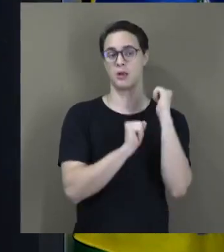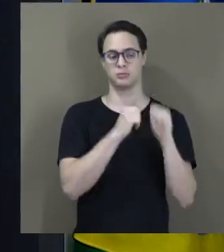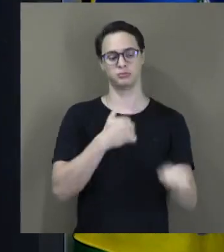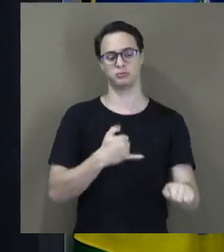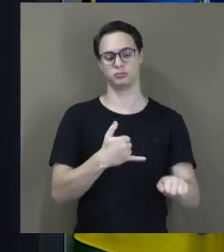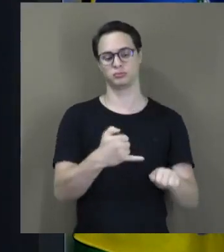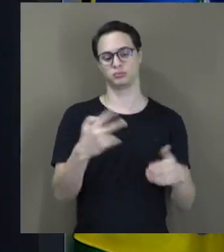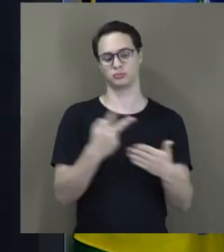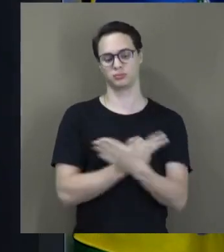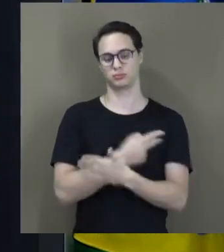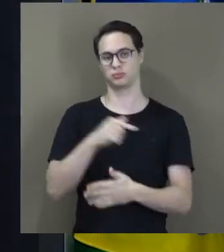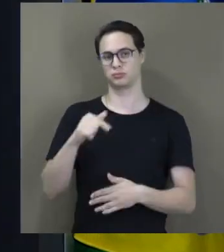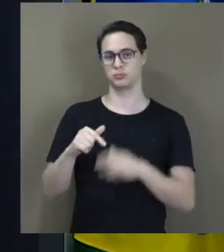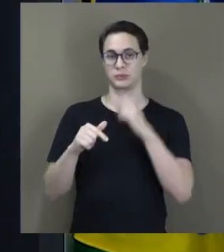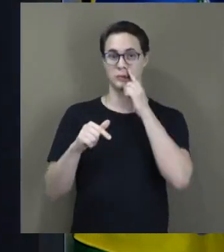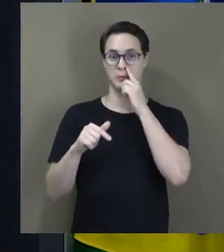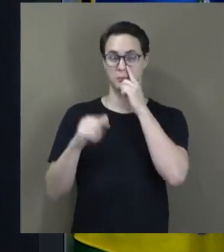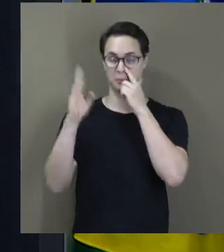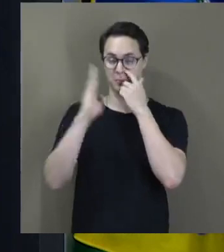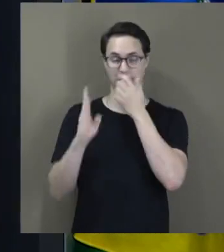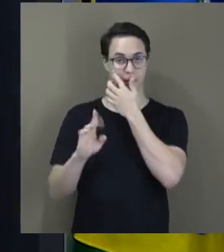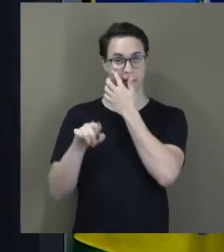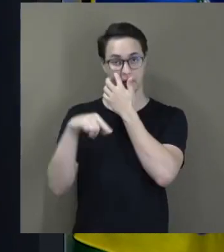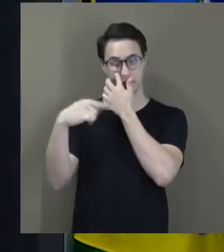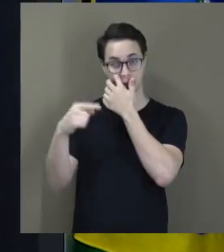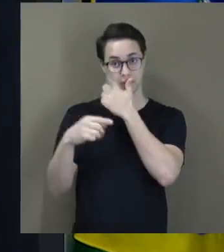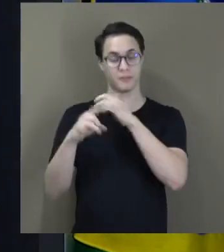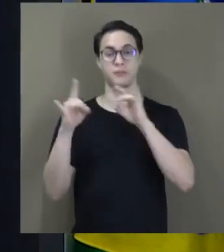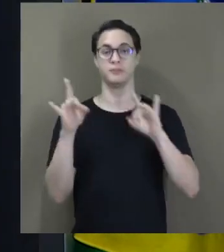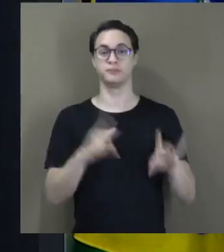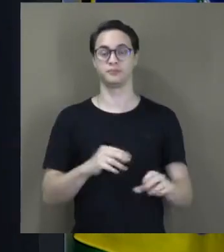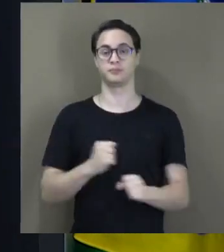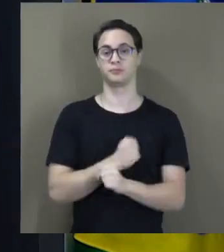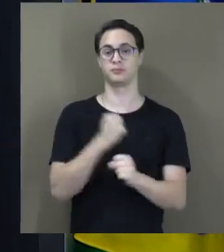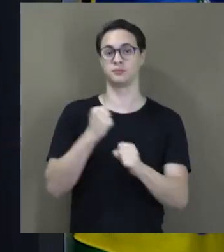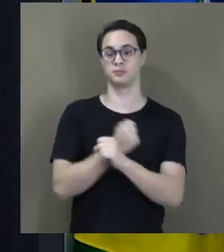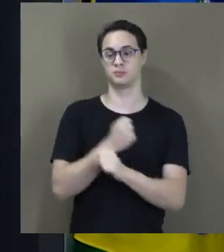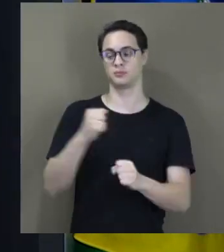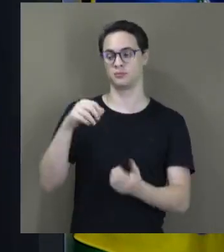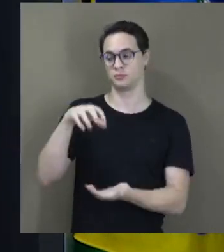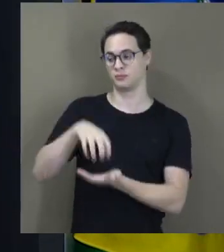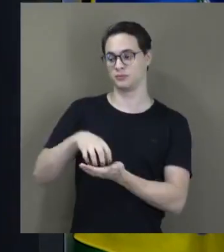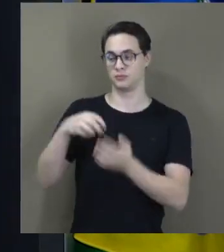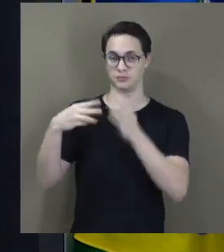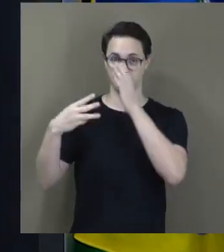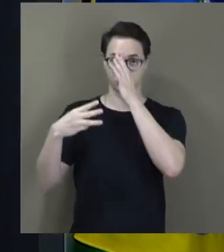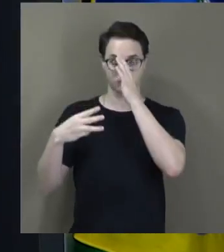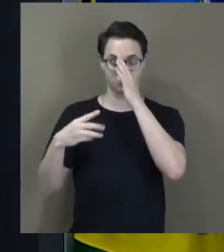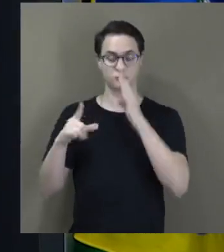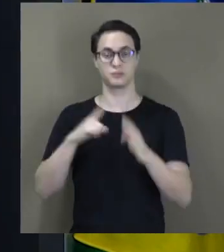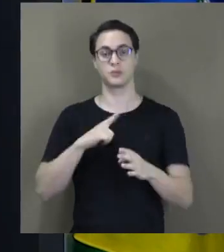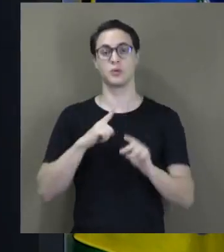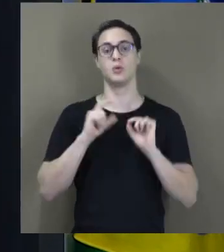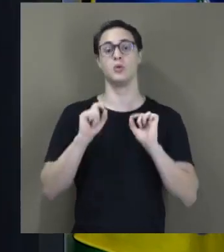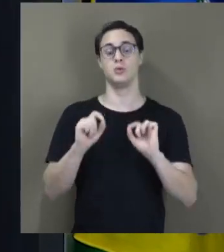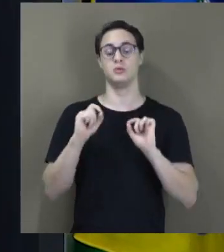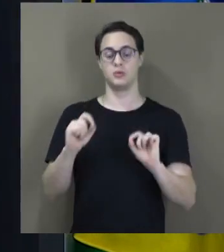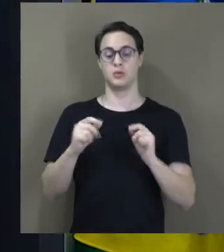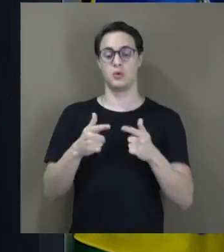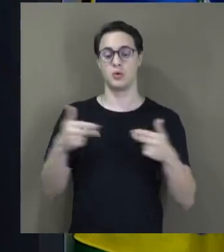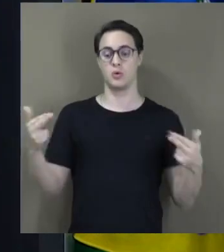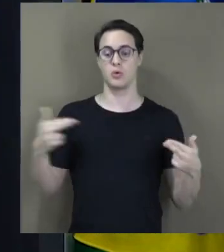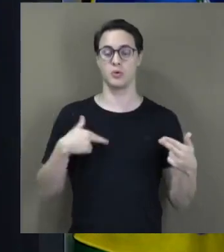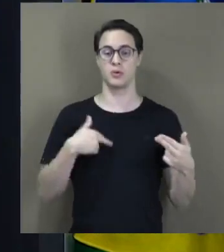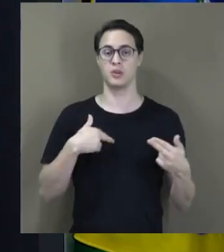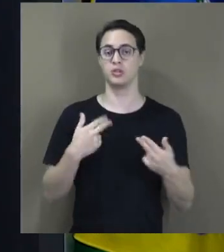operava e depois abandonou as obras da Unidade 3 em flagrante descaso com os